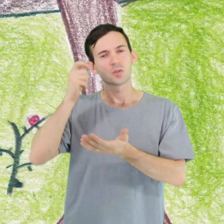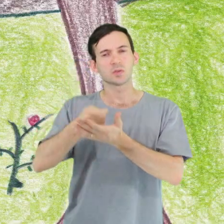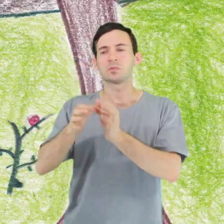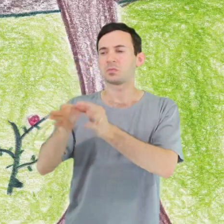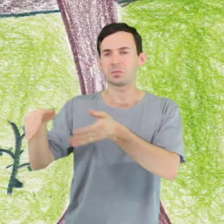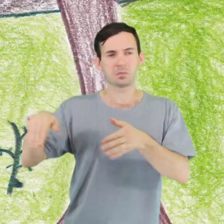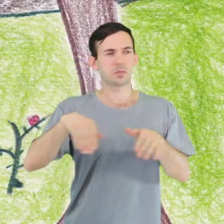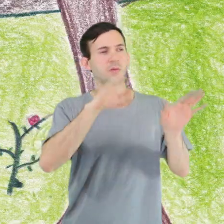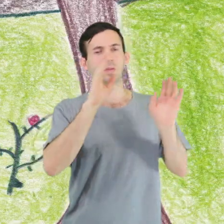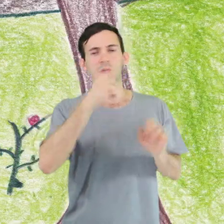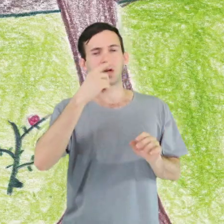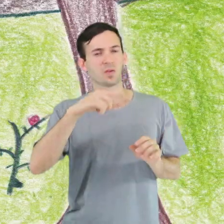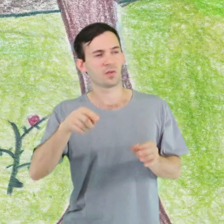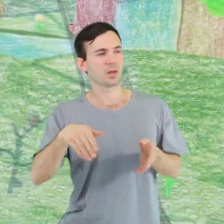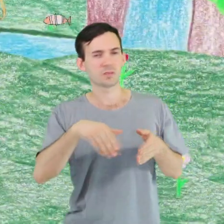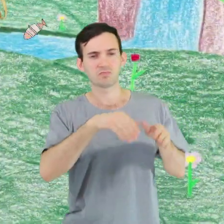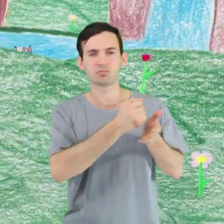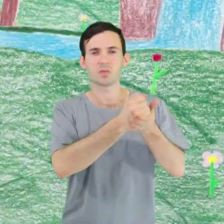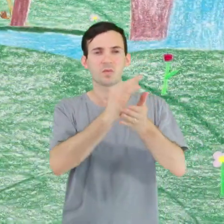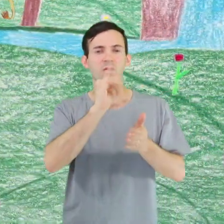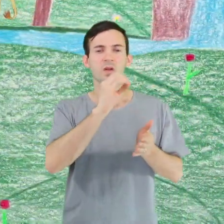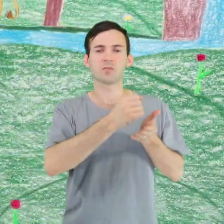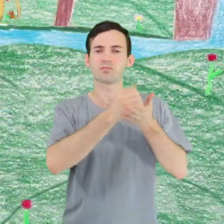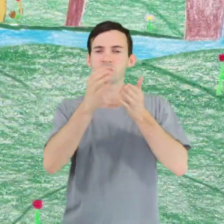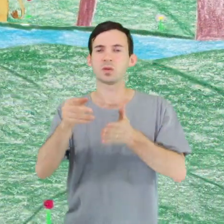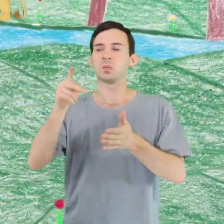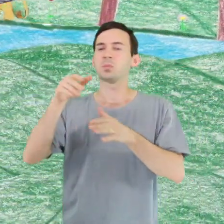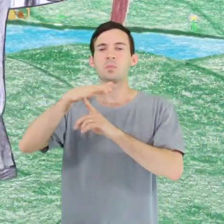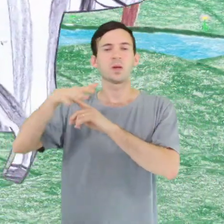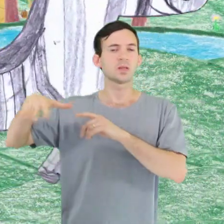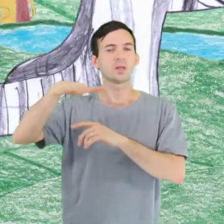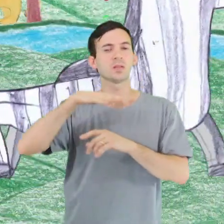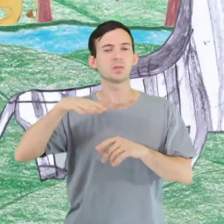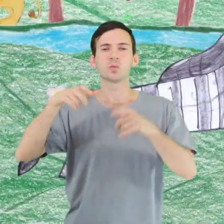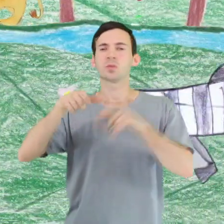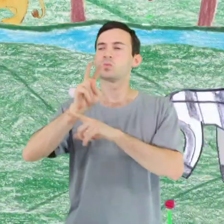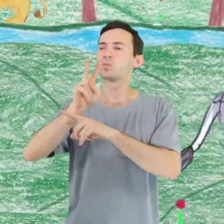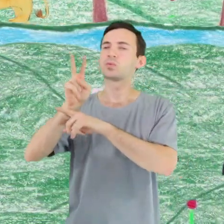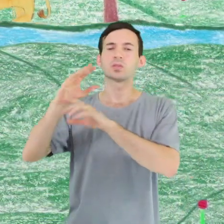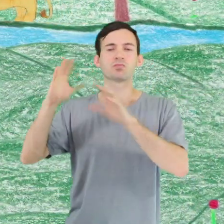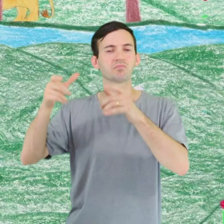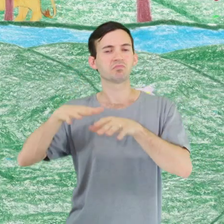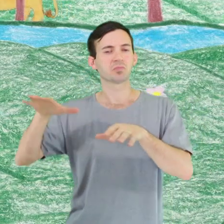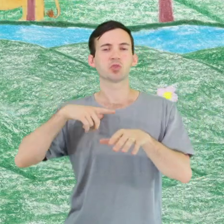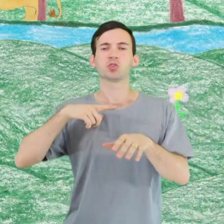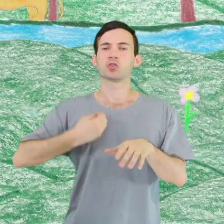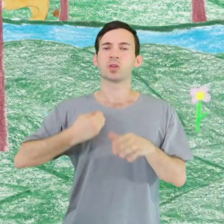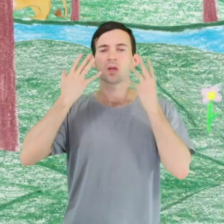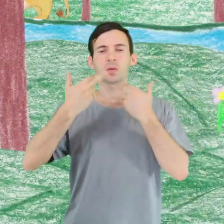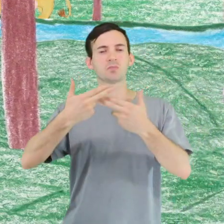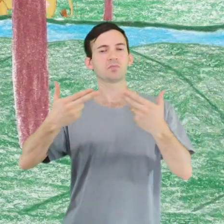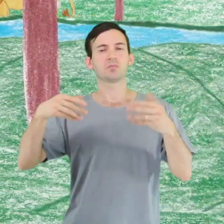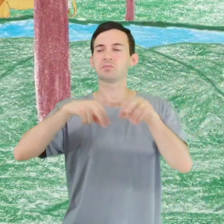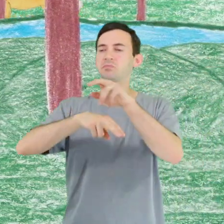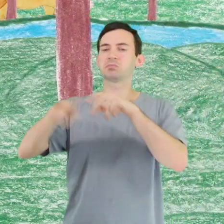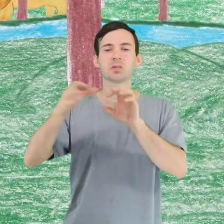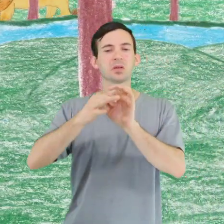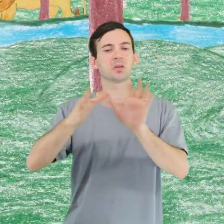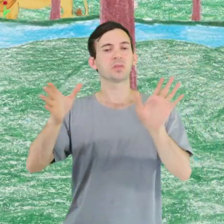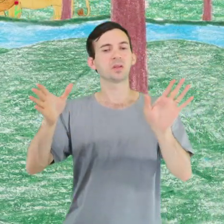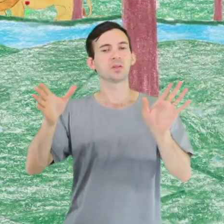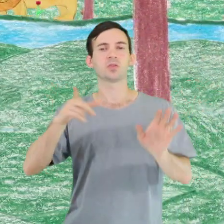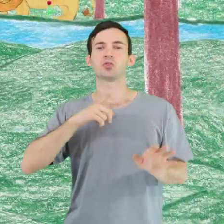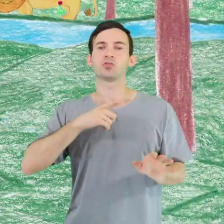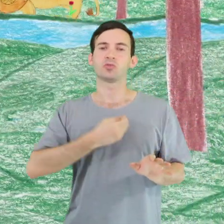foi levada para um parque, um local protegido onde vários animais vivem livres Lá havia um lindo rio, onde ela poderia